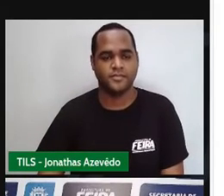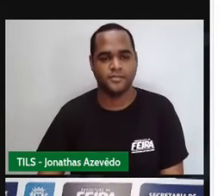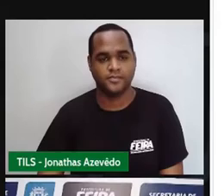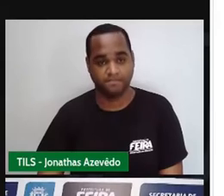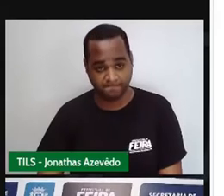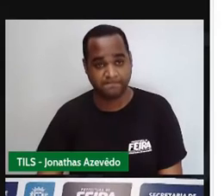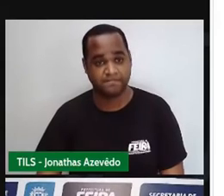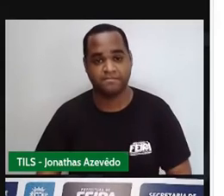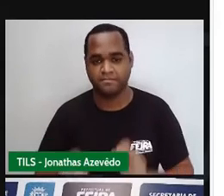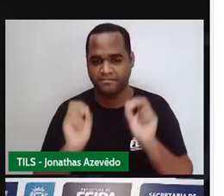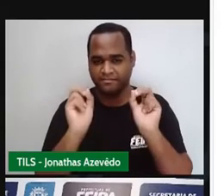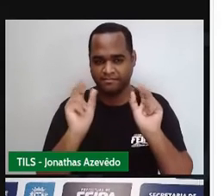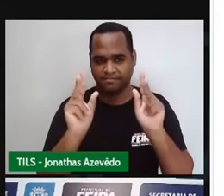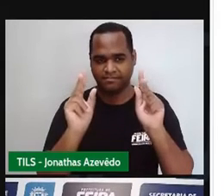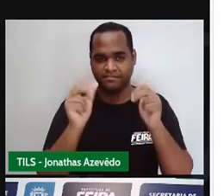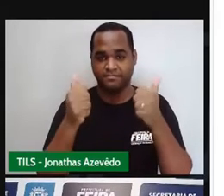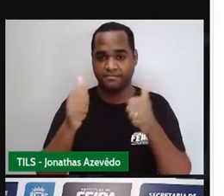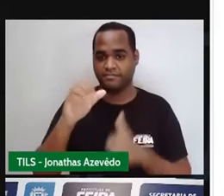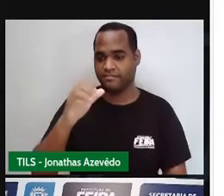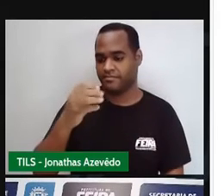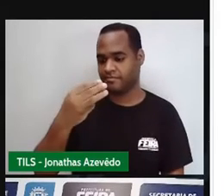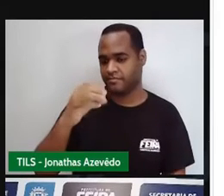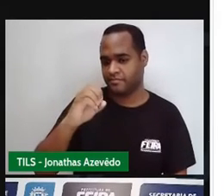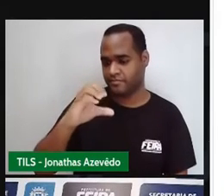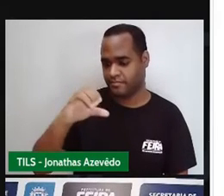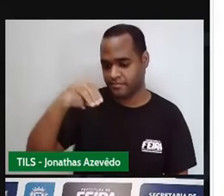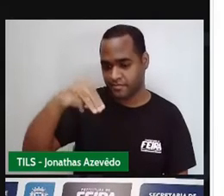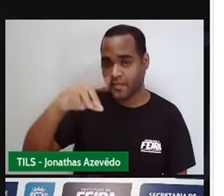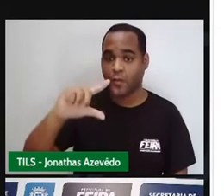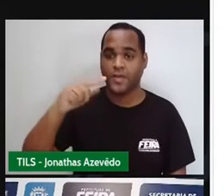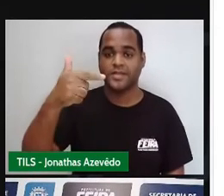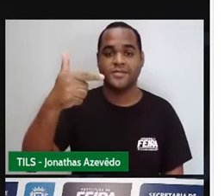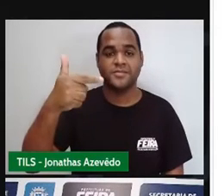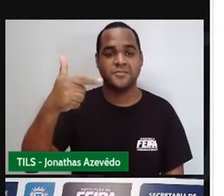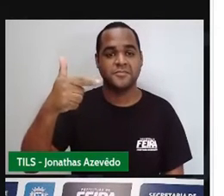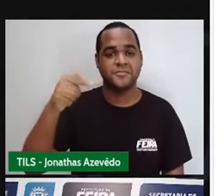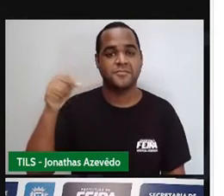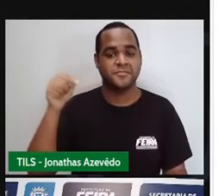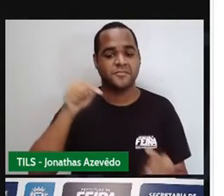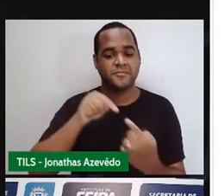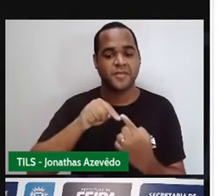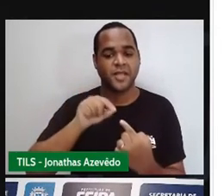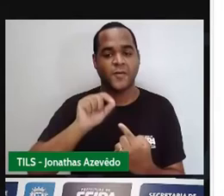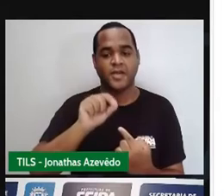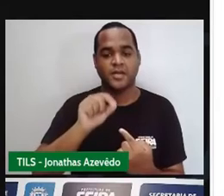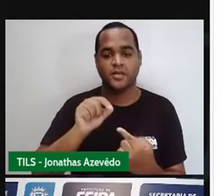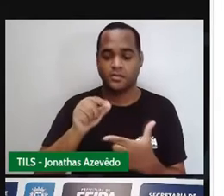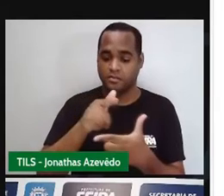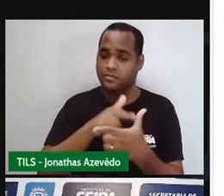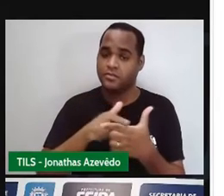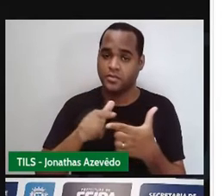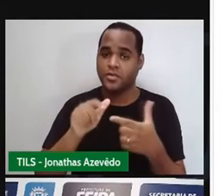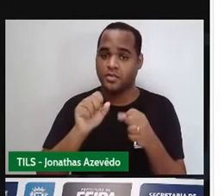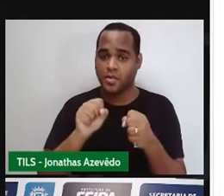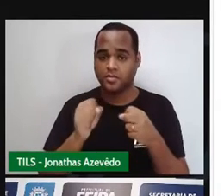Prontinho. E esses trinta centímetros quadrados vão ser divididos, né, vamos escrever